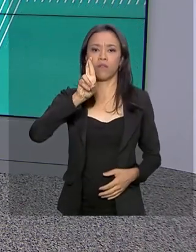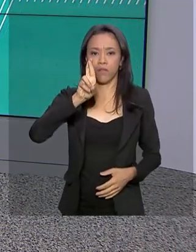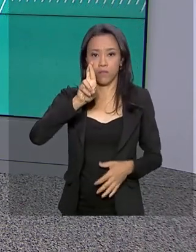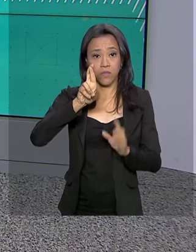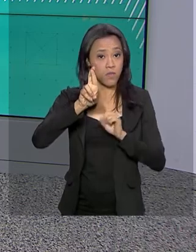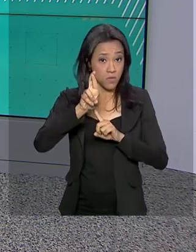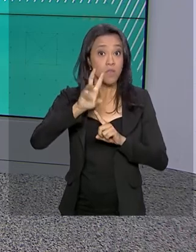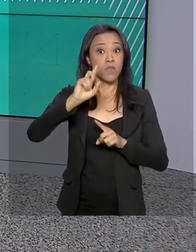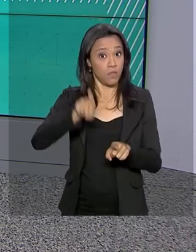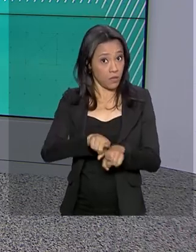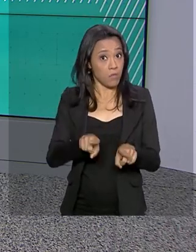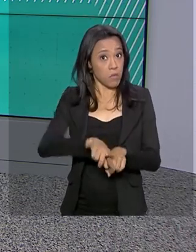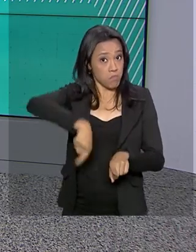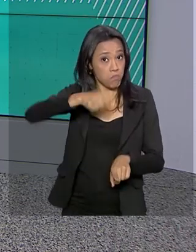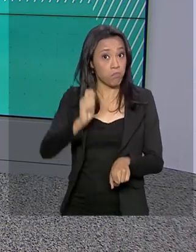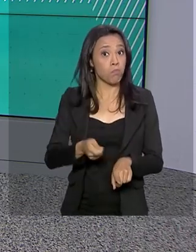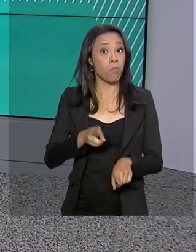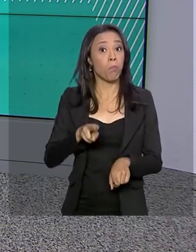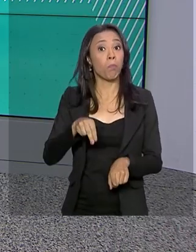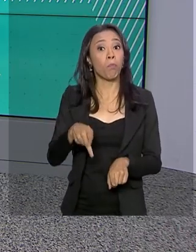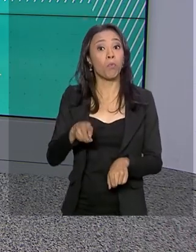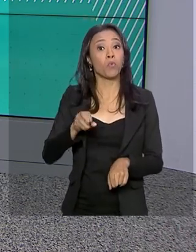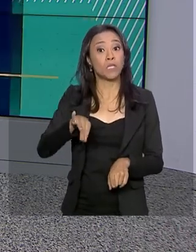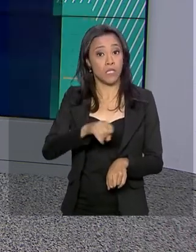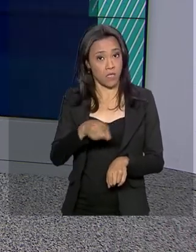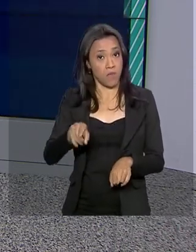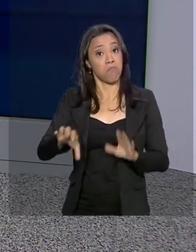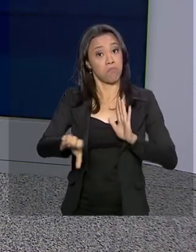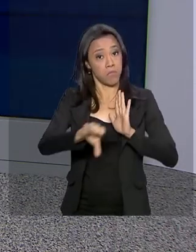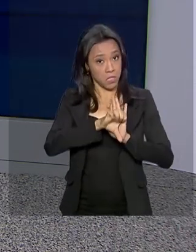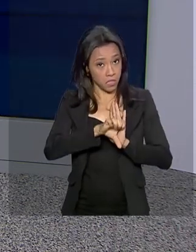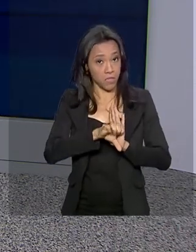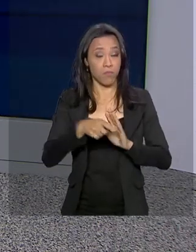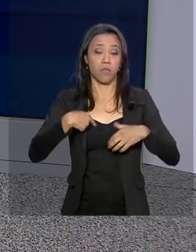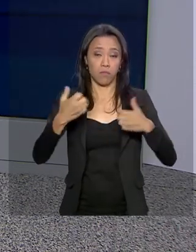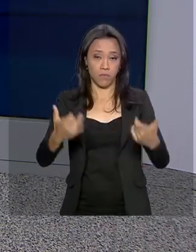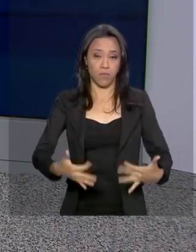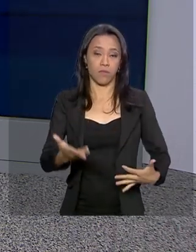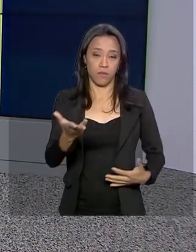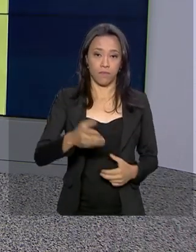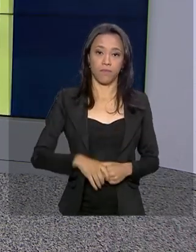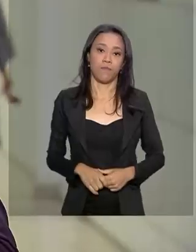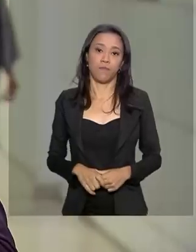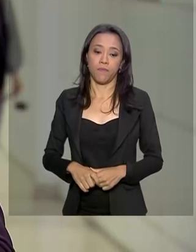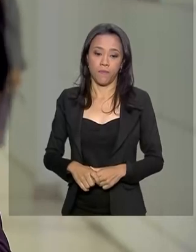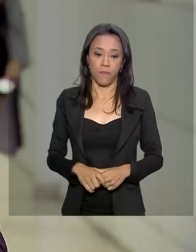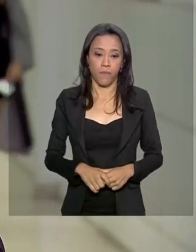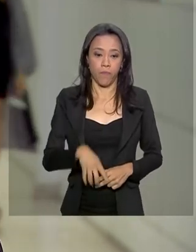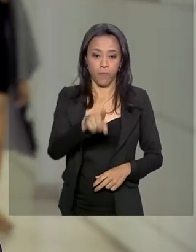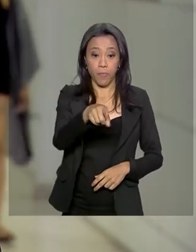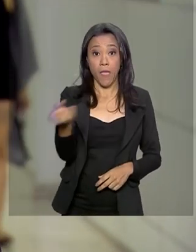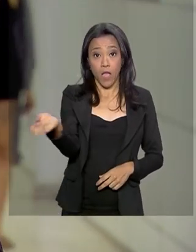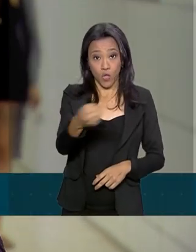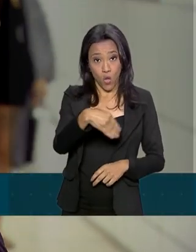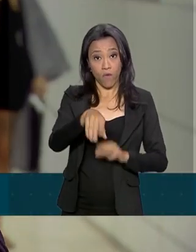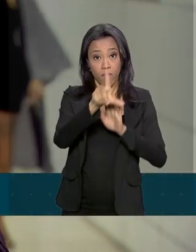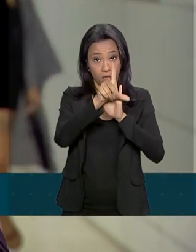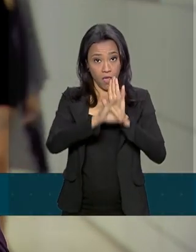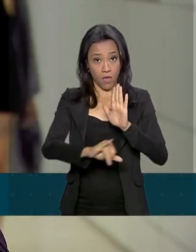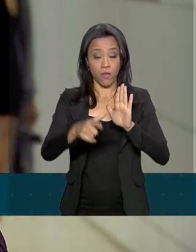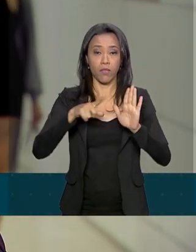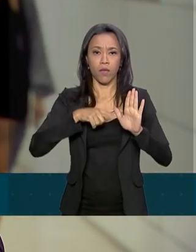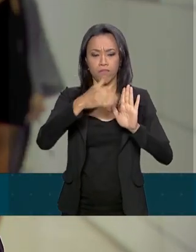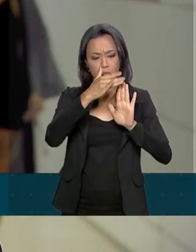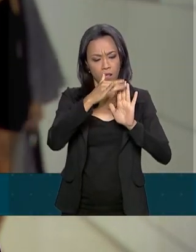e as punições para esse tipo de crime. Os detalhes com o repórter Glauco de Queiroz. A nova lei estabelece as 30